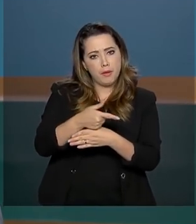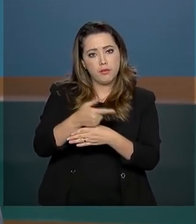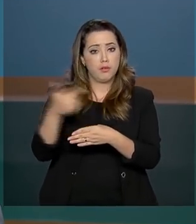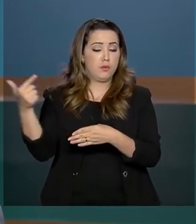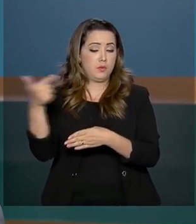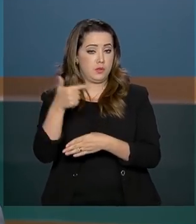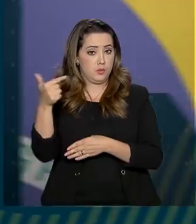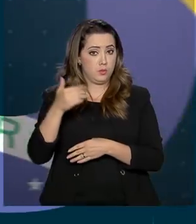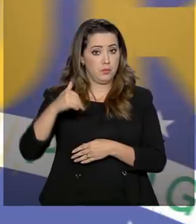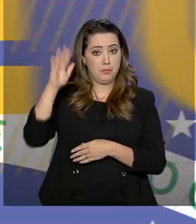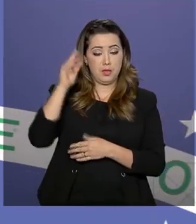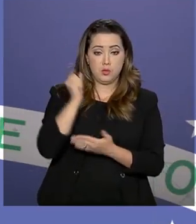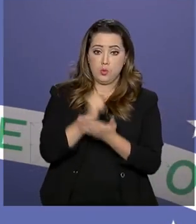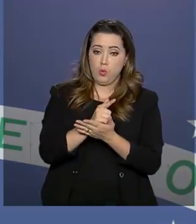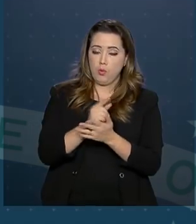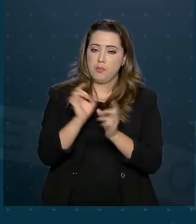Uruguai.